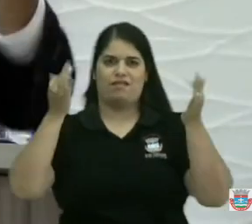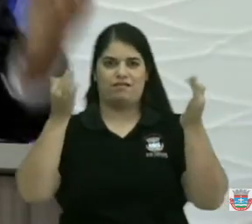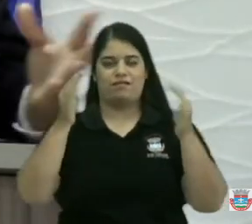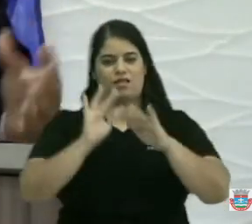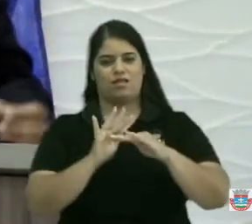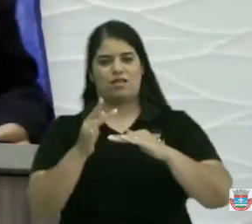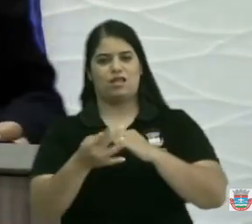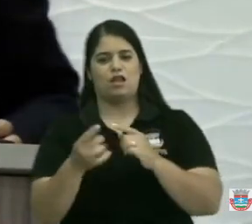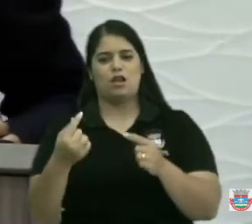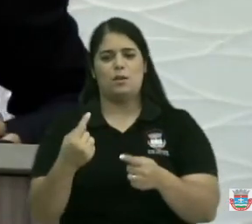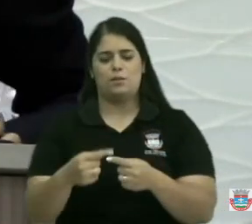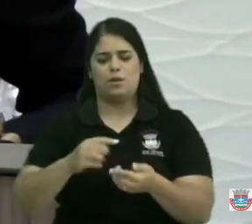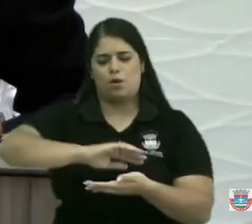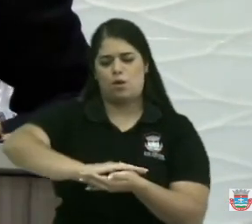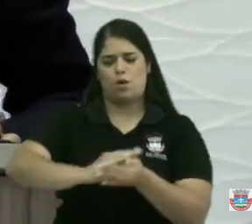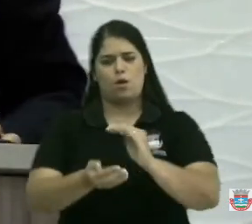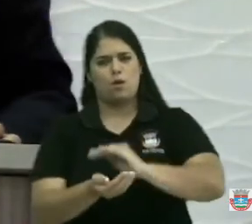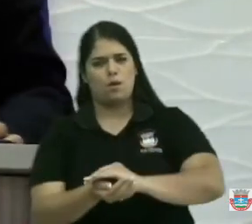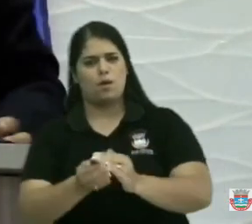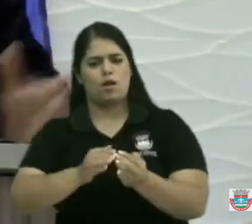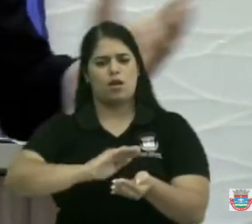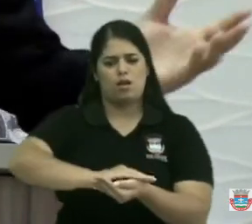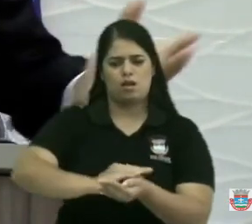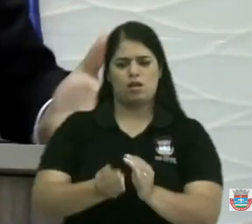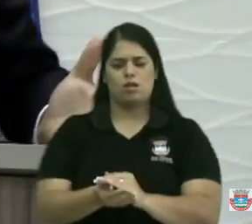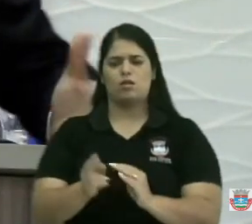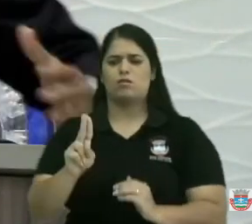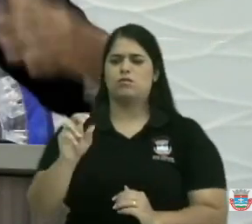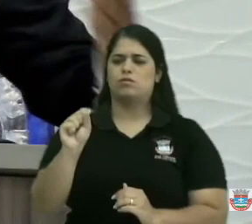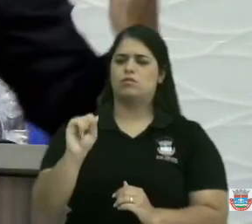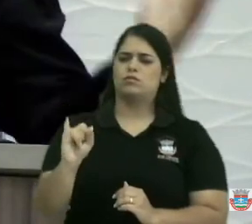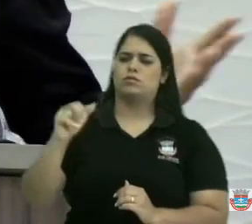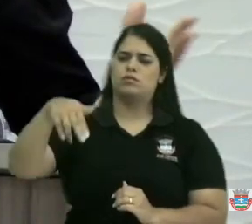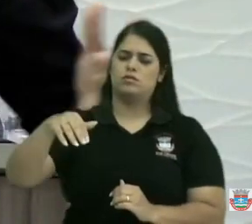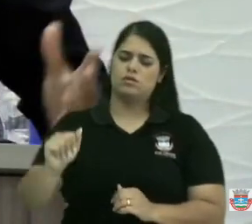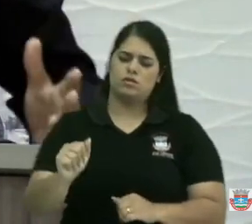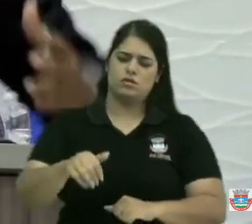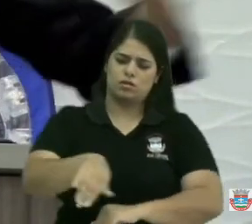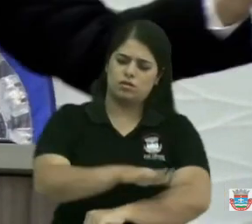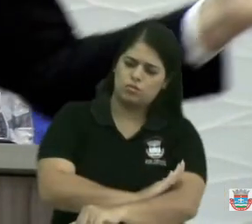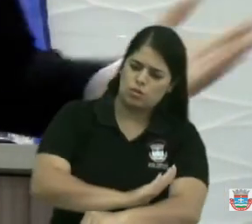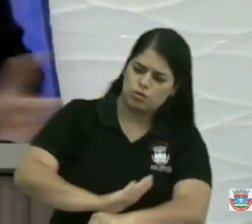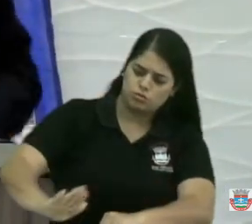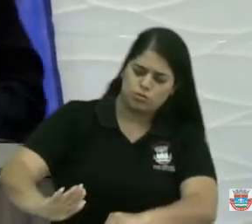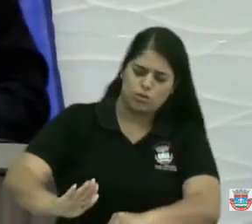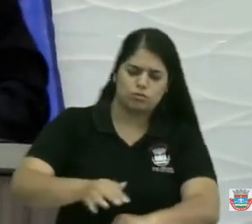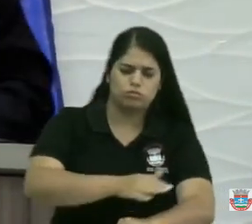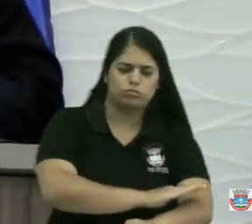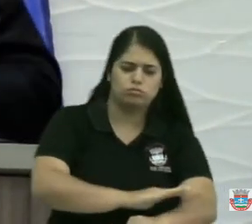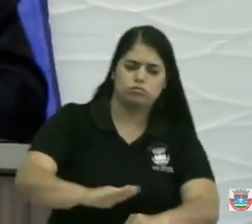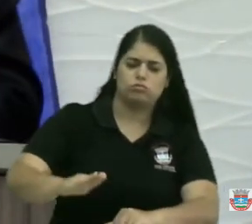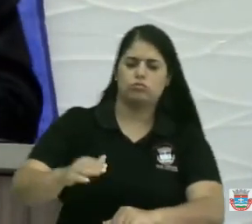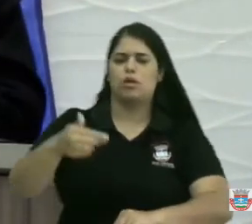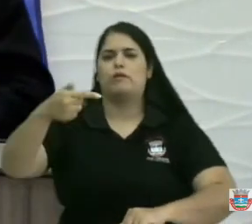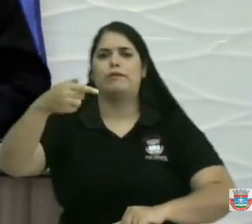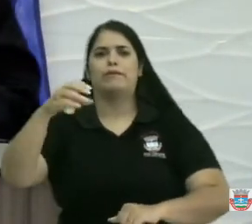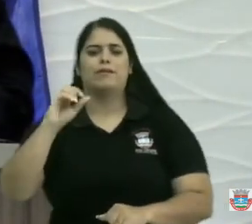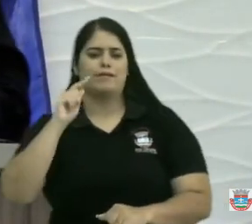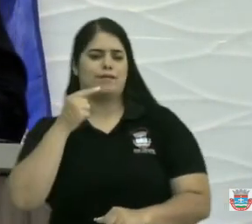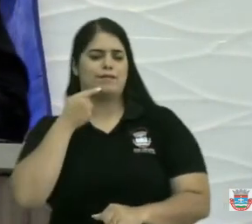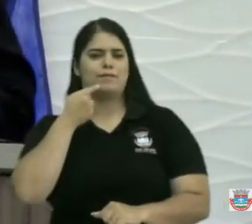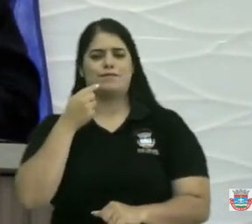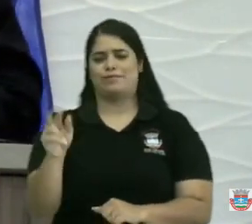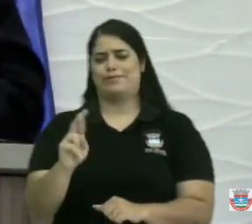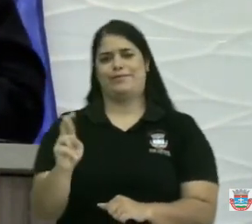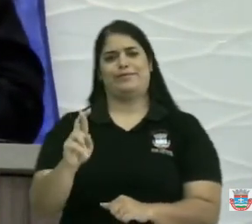taparam com barro, porque pegaram a usina de asfalto e venderam. Venderam não, né? Deram por 20 mil reais uma usina de asfalto de São